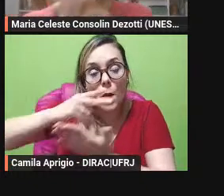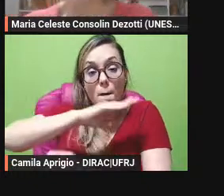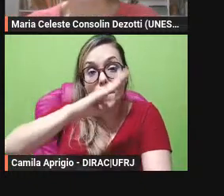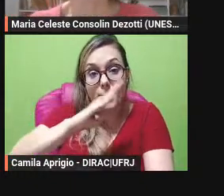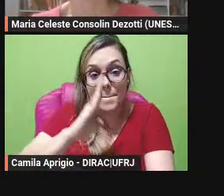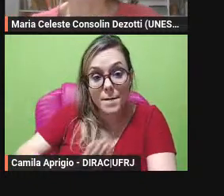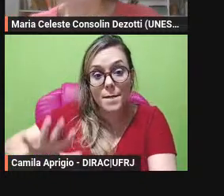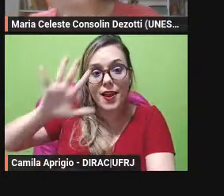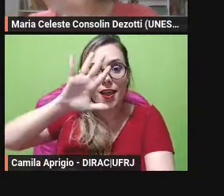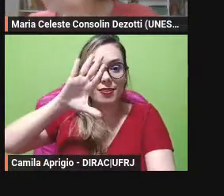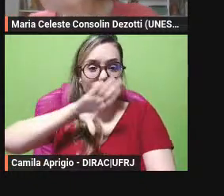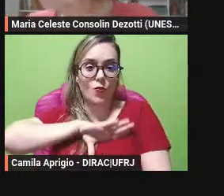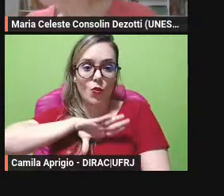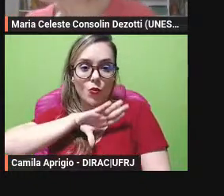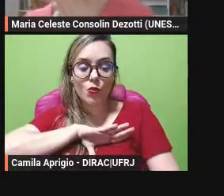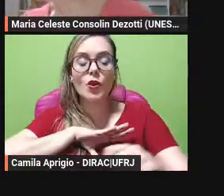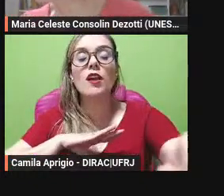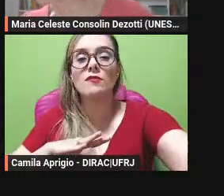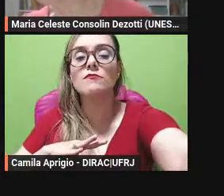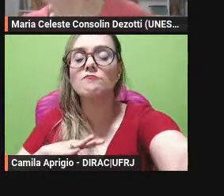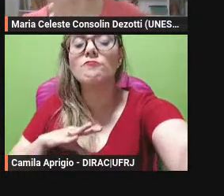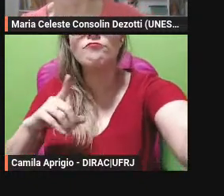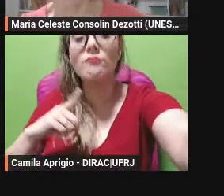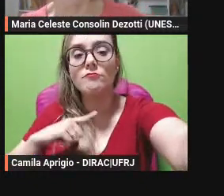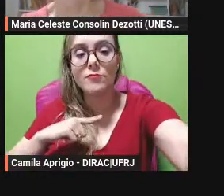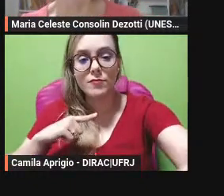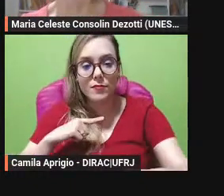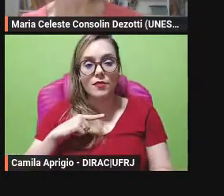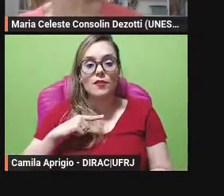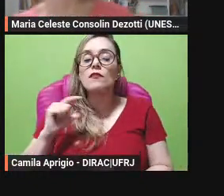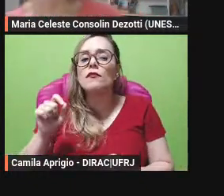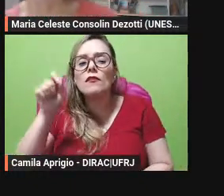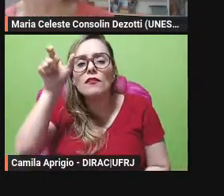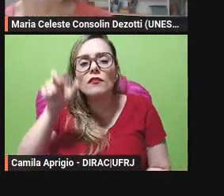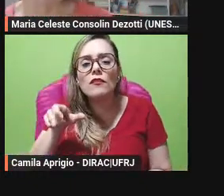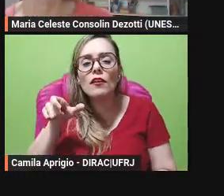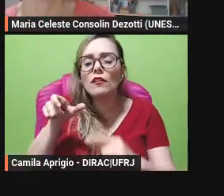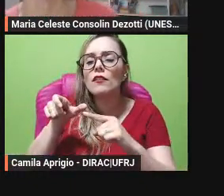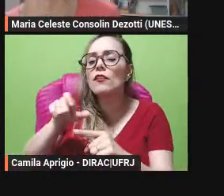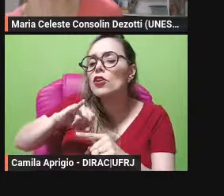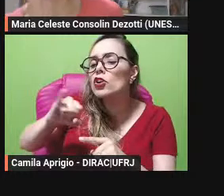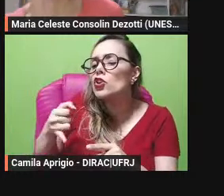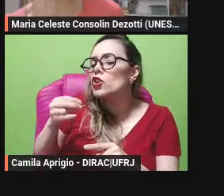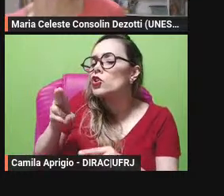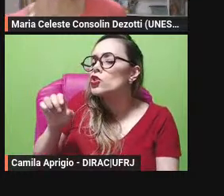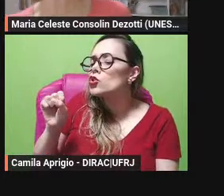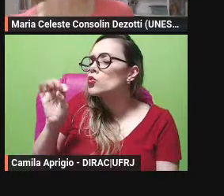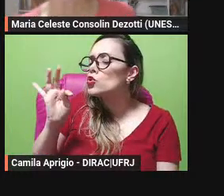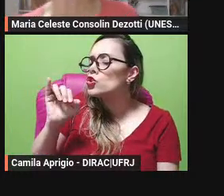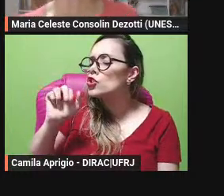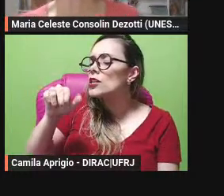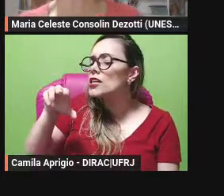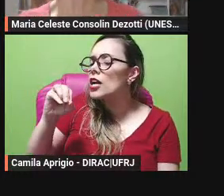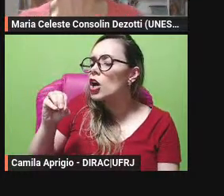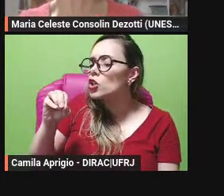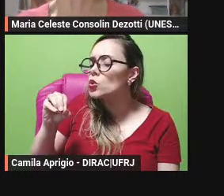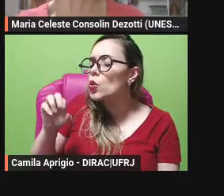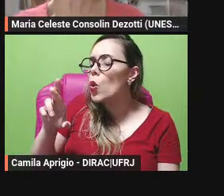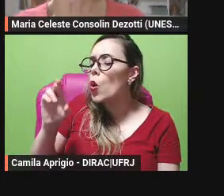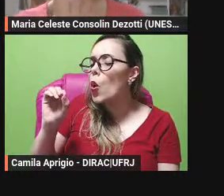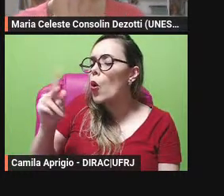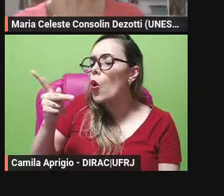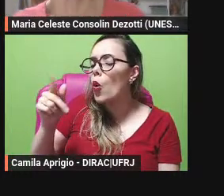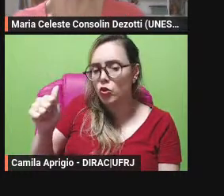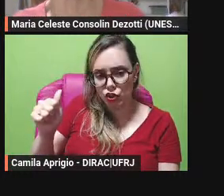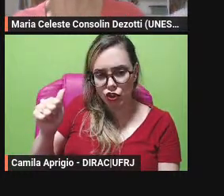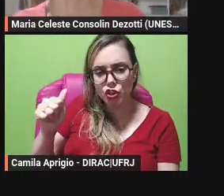pelo Justiniano da Rocha né um fabulista do do segundo império que escreveu um dos